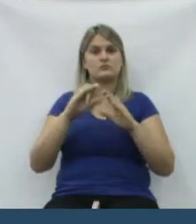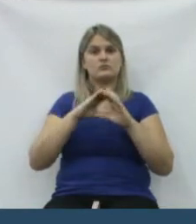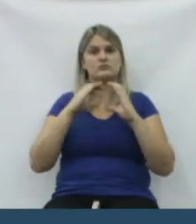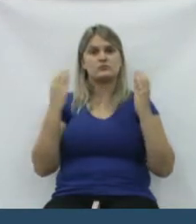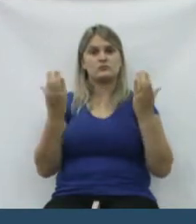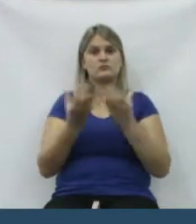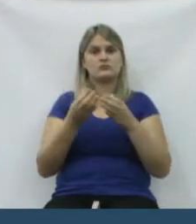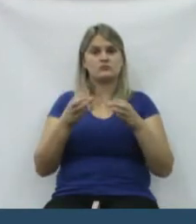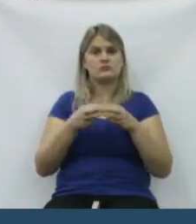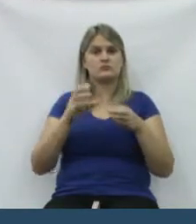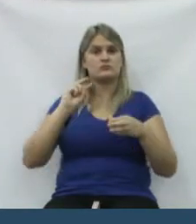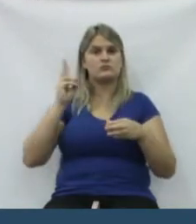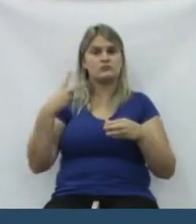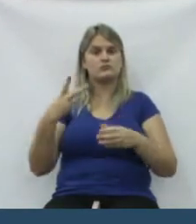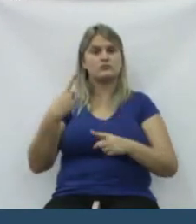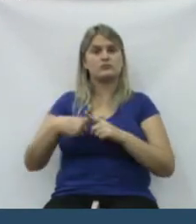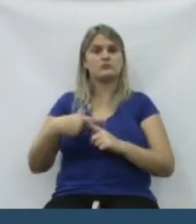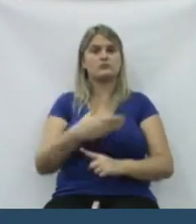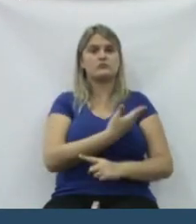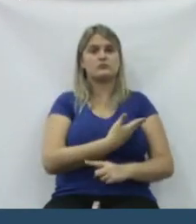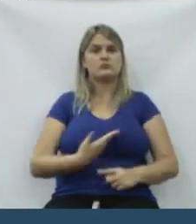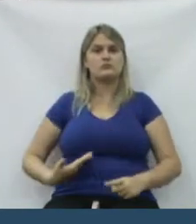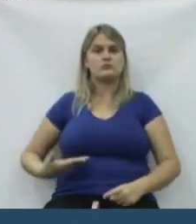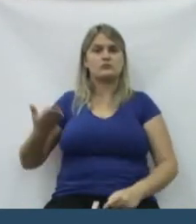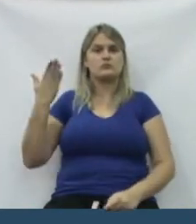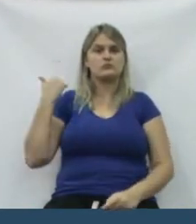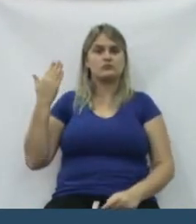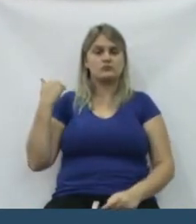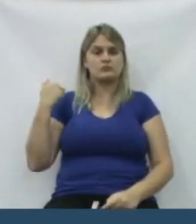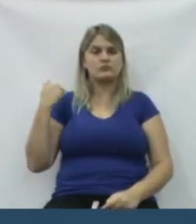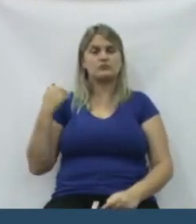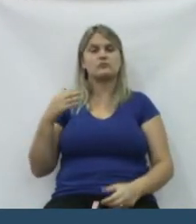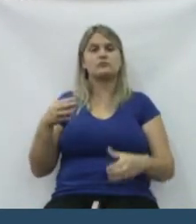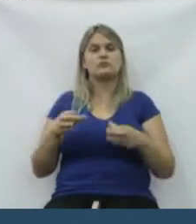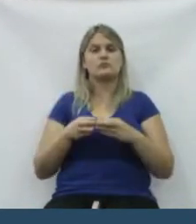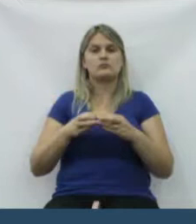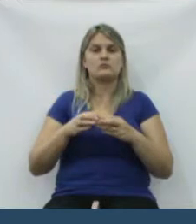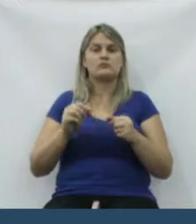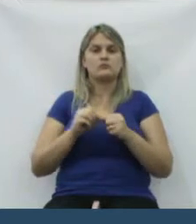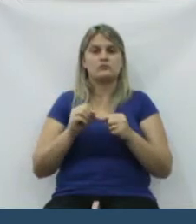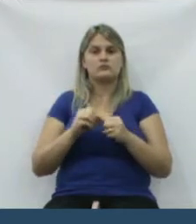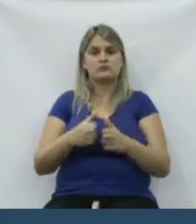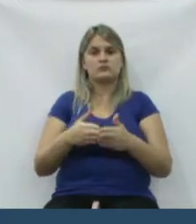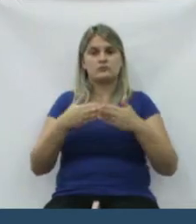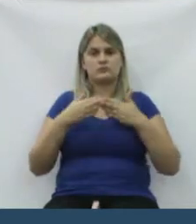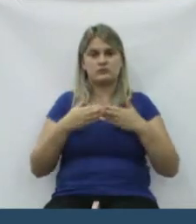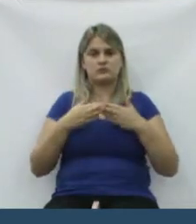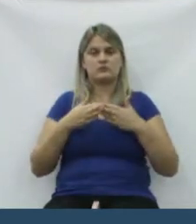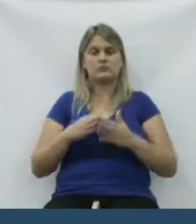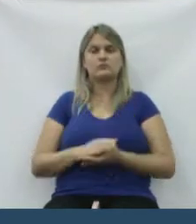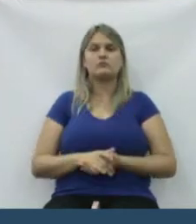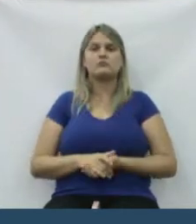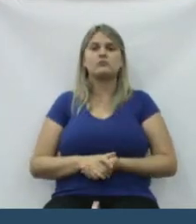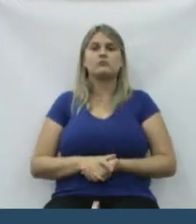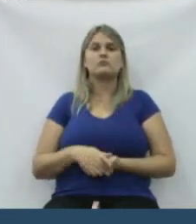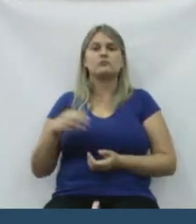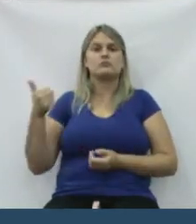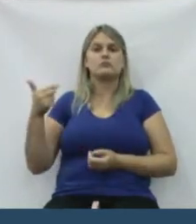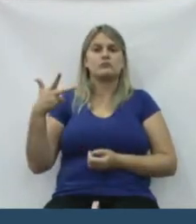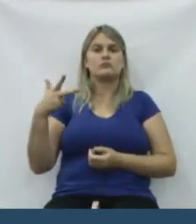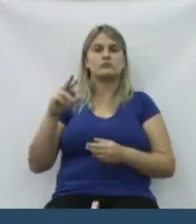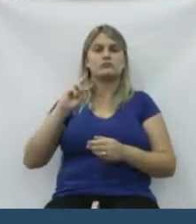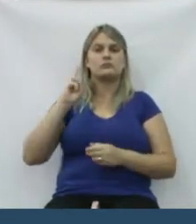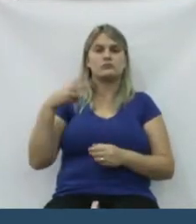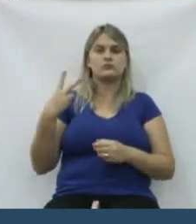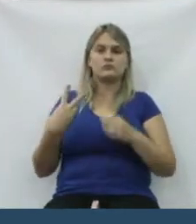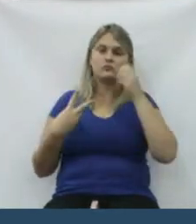de Lei, porque no governo interior, numa das sessões, nós fizemos um requerimento com os